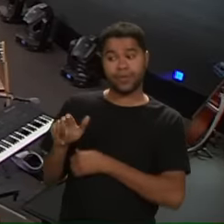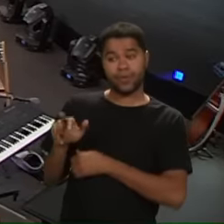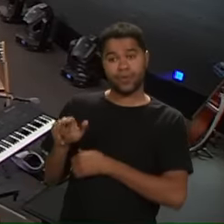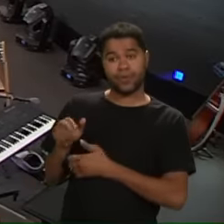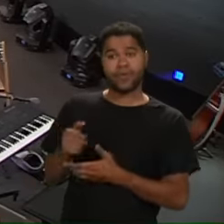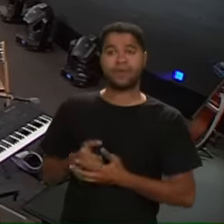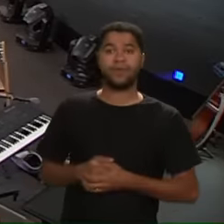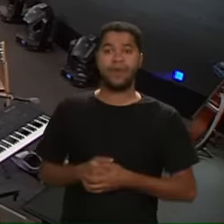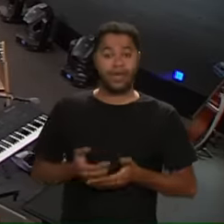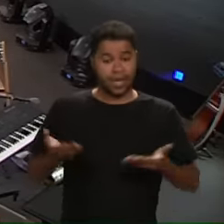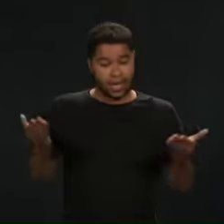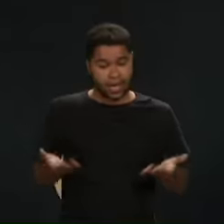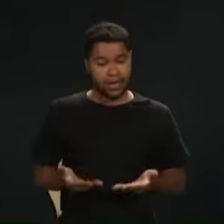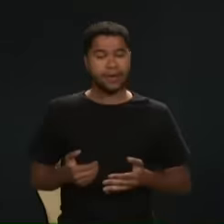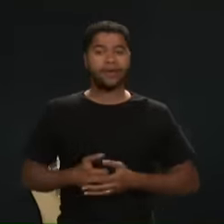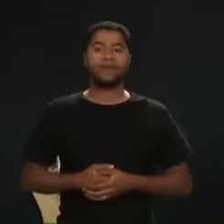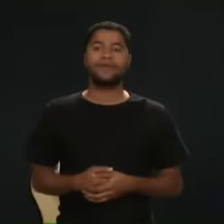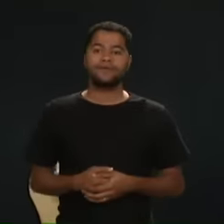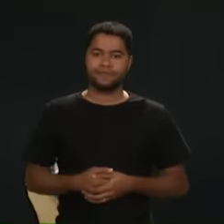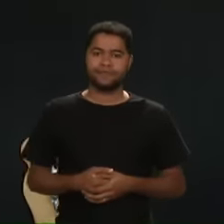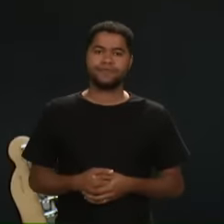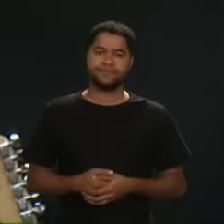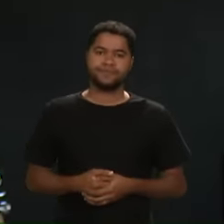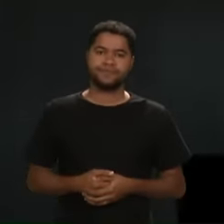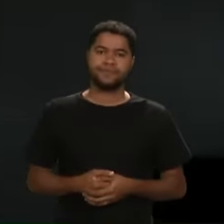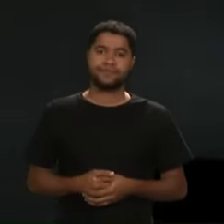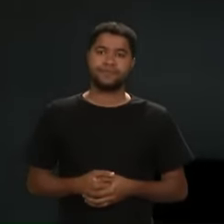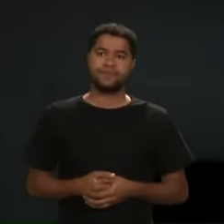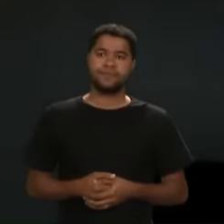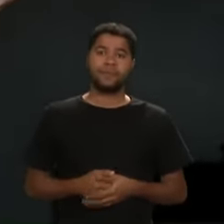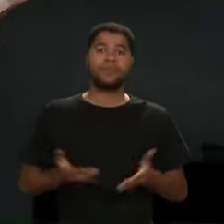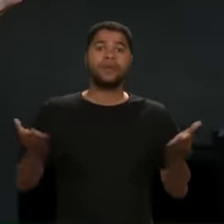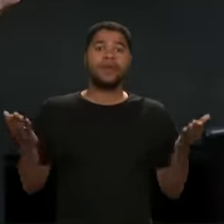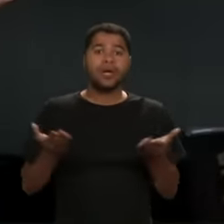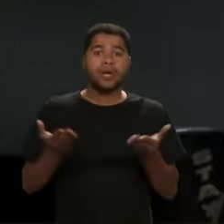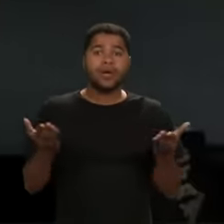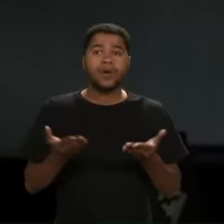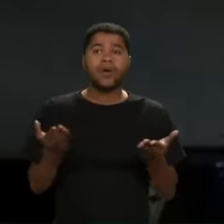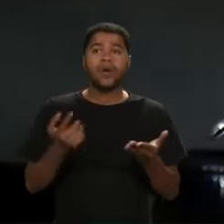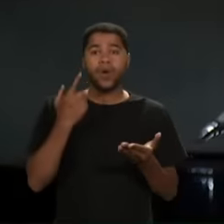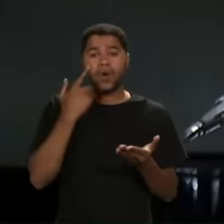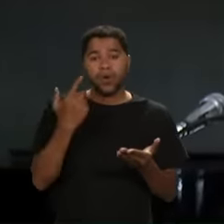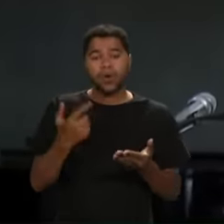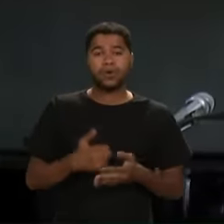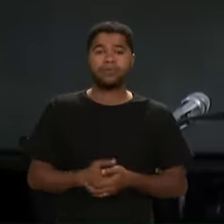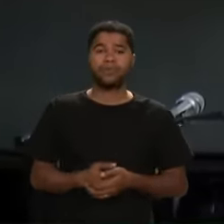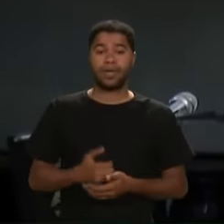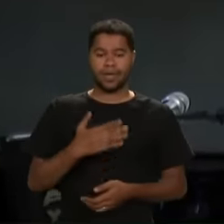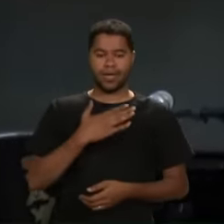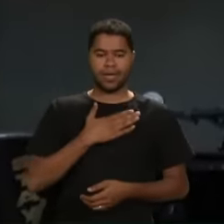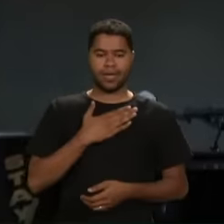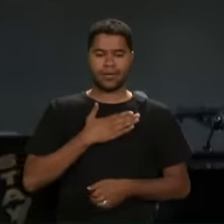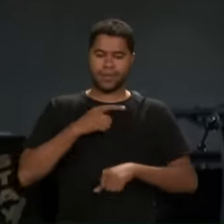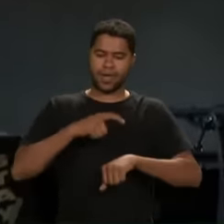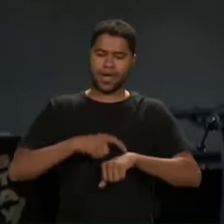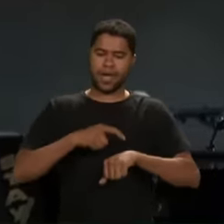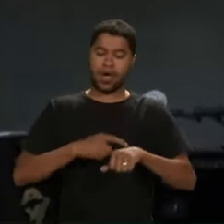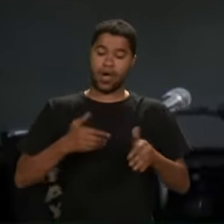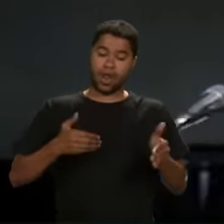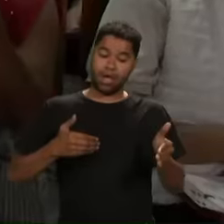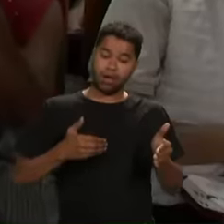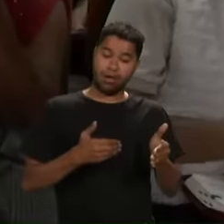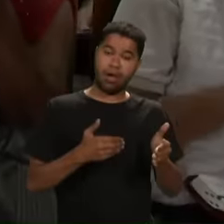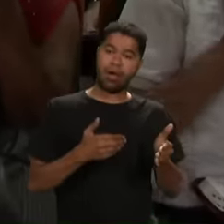Agora Mas agora então Para melhorar Fala assim A minha hora chegou